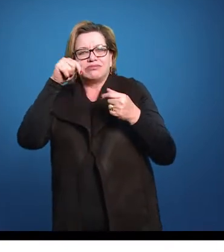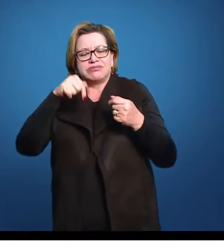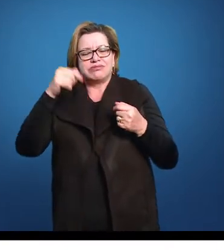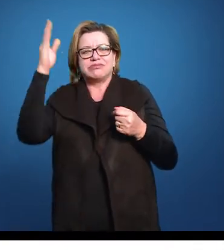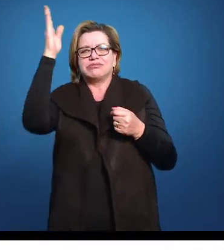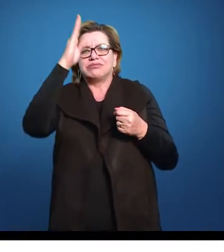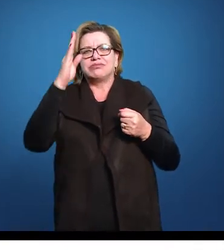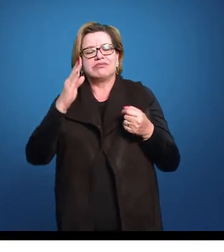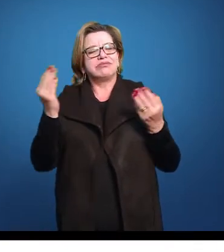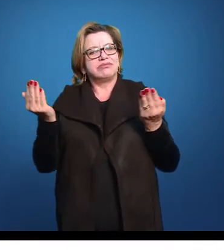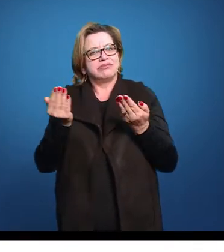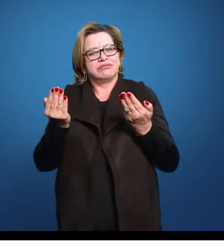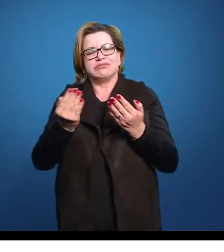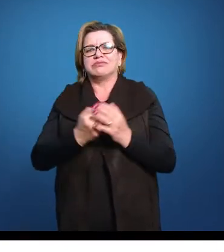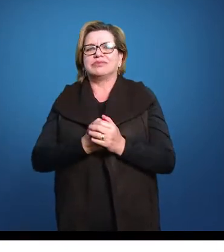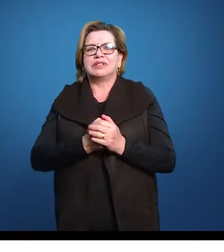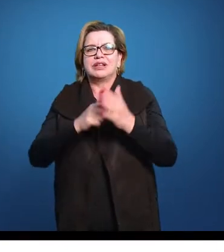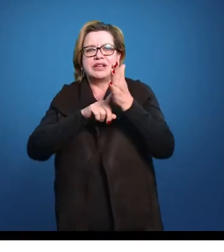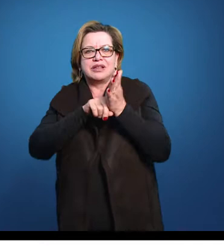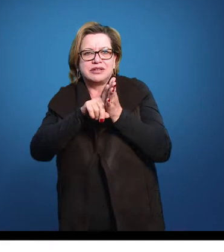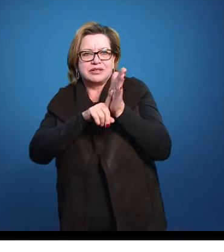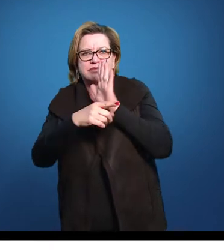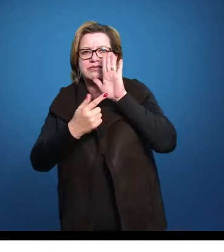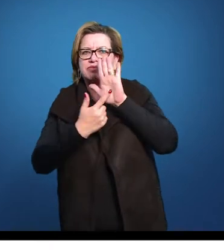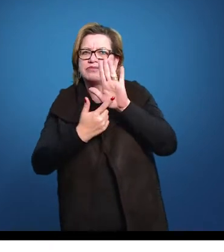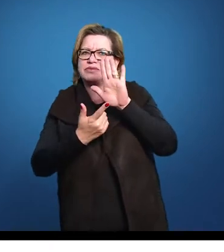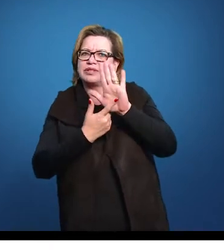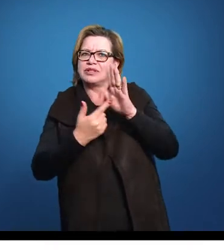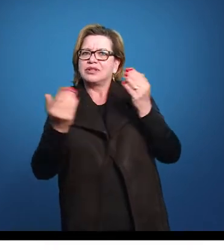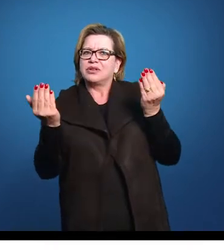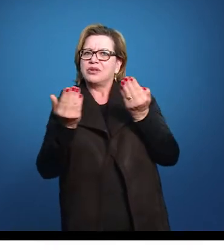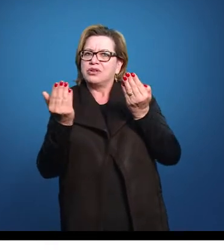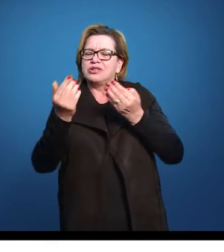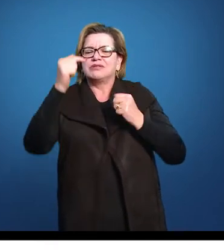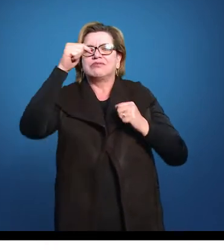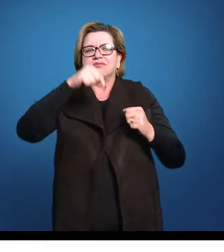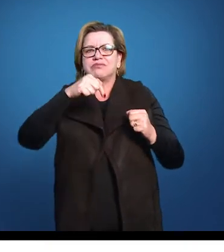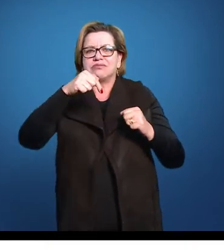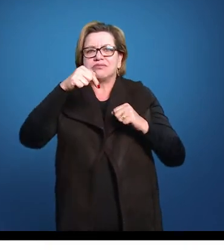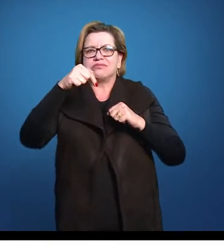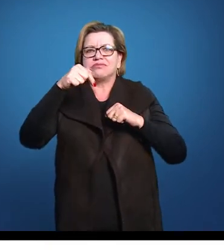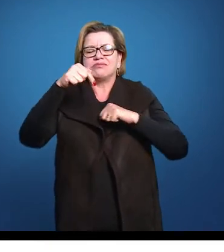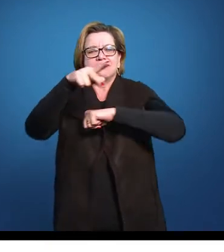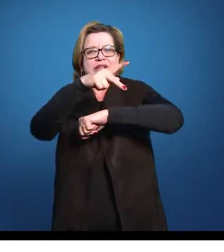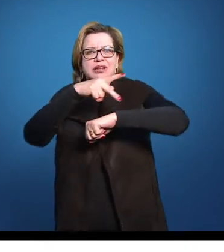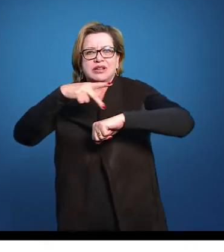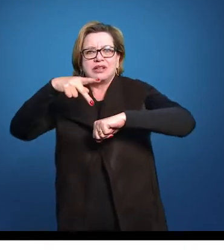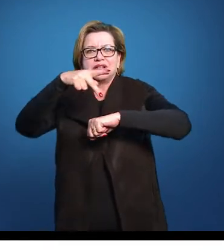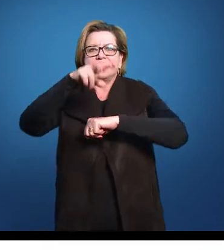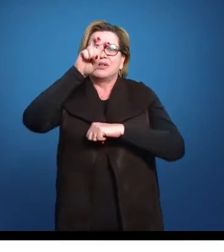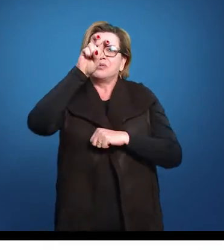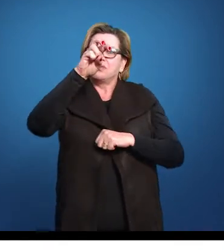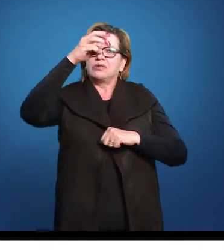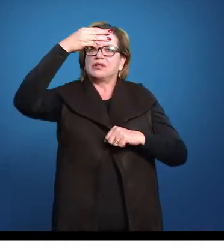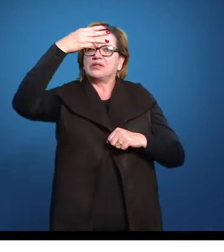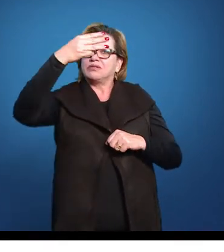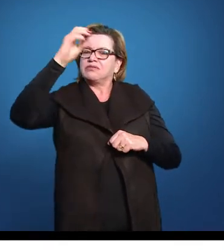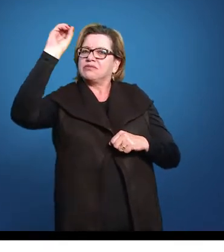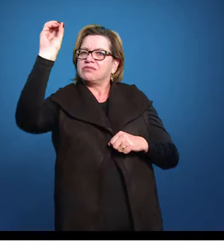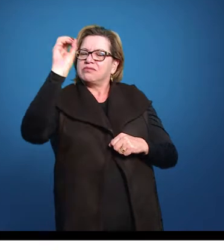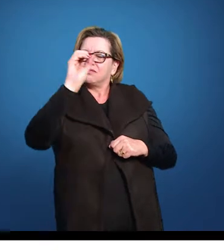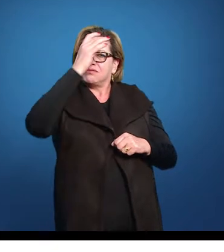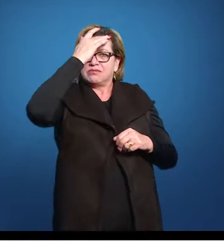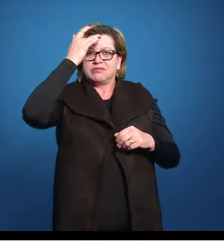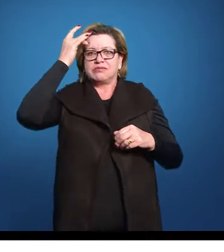atualmente no Brasil. E essa pesquisa vai dizer que nós somos hoje, nós temos um país em que 53% da população é leitora.